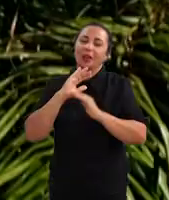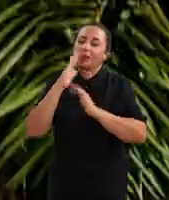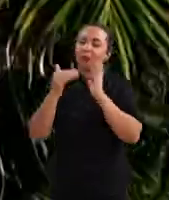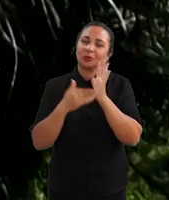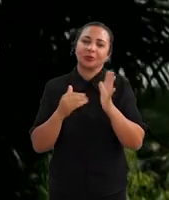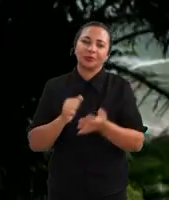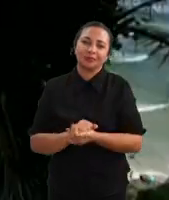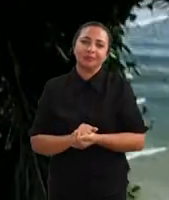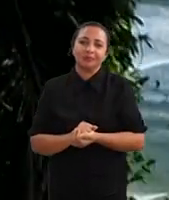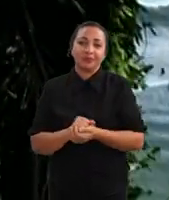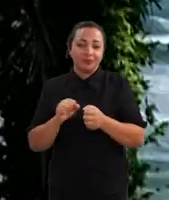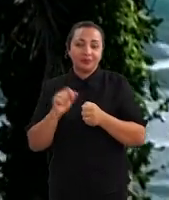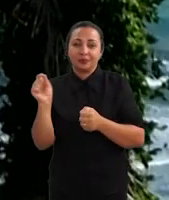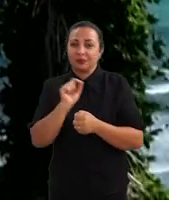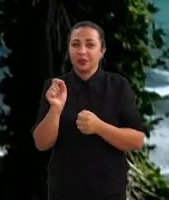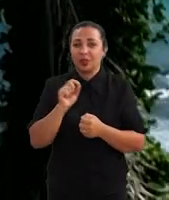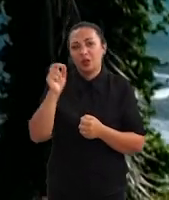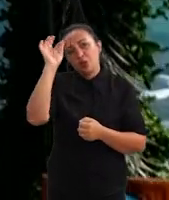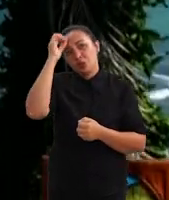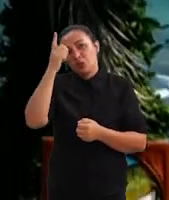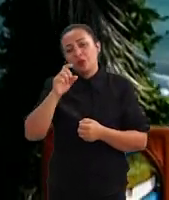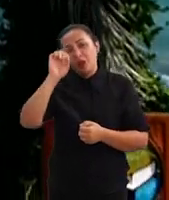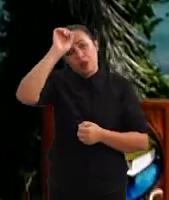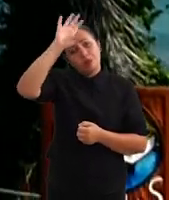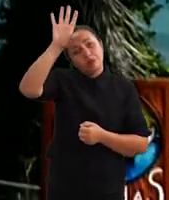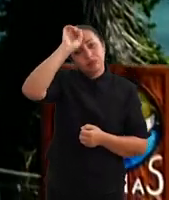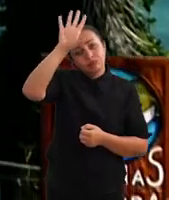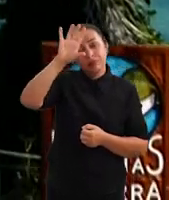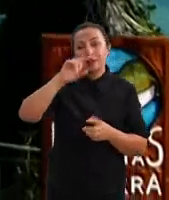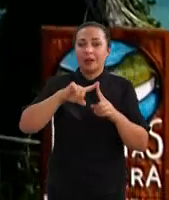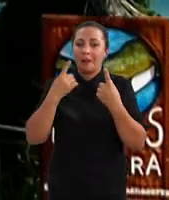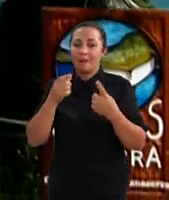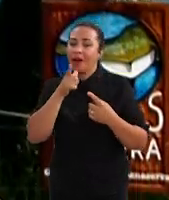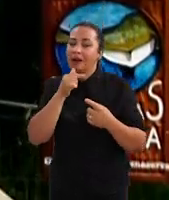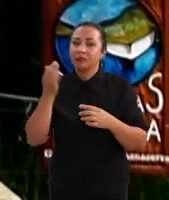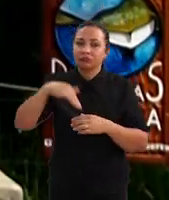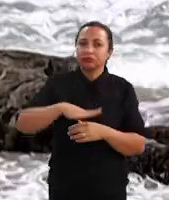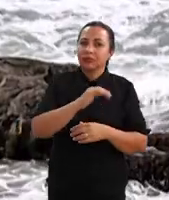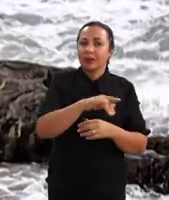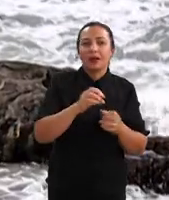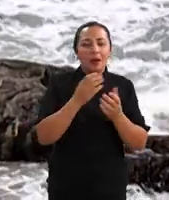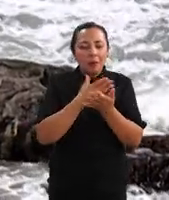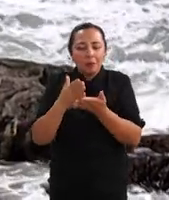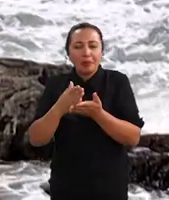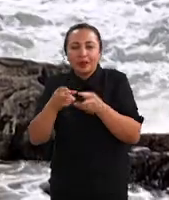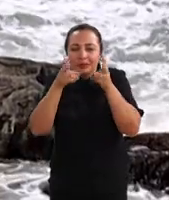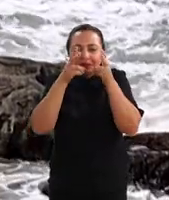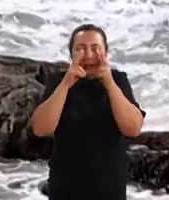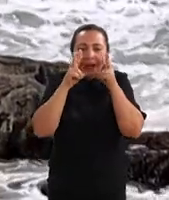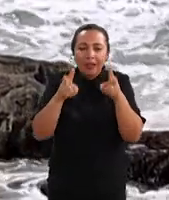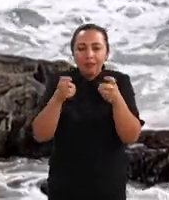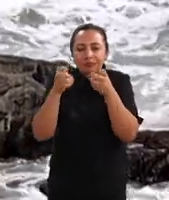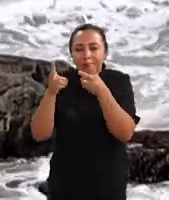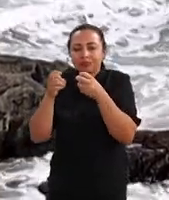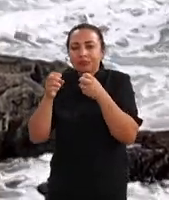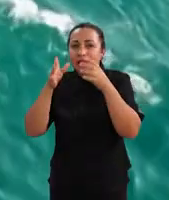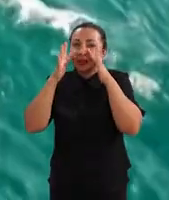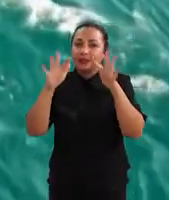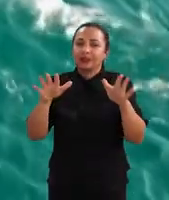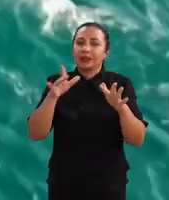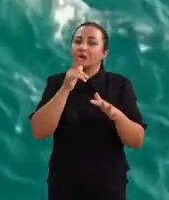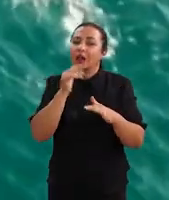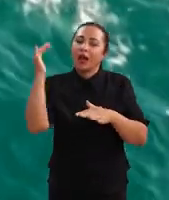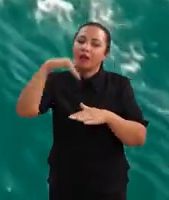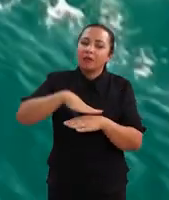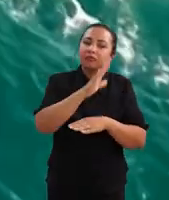E faz com que não só os organismos, as baleias, os organismos aquáticos, mas também você comece a prestar atenção no oceano, no mar e coisas